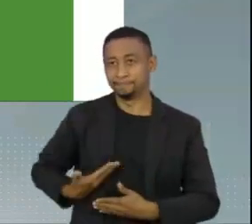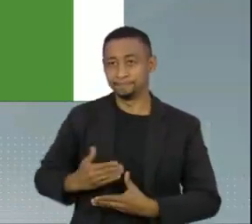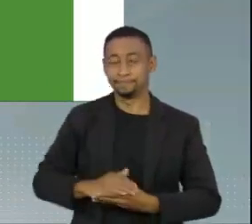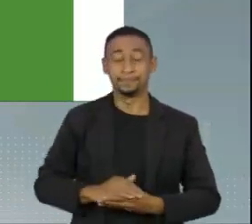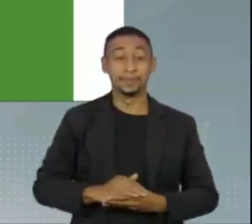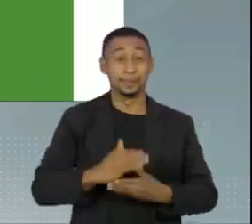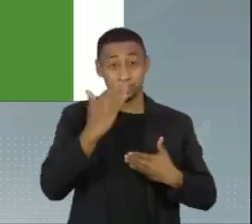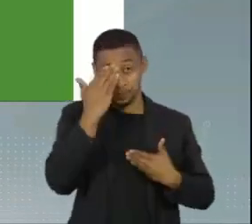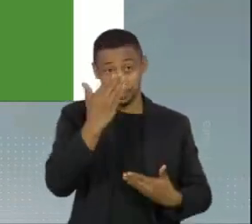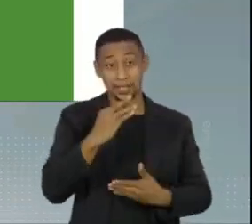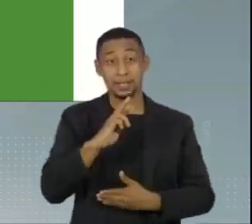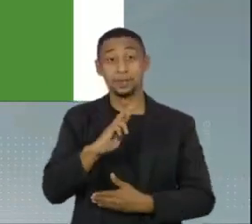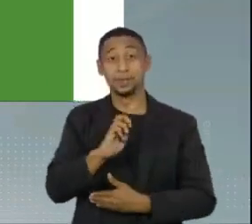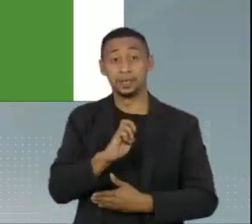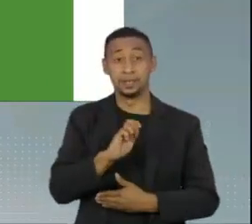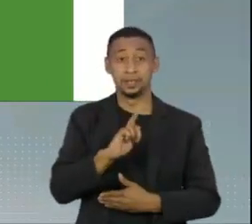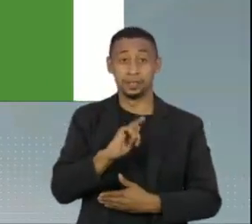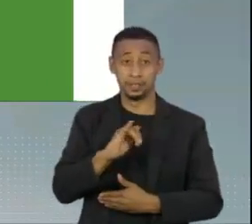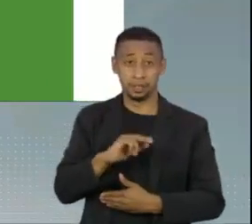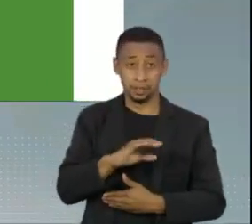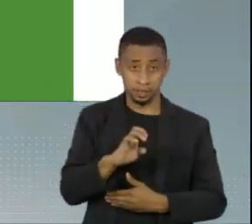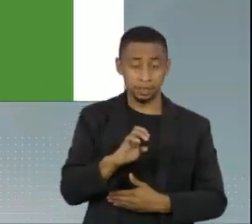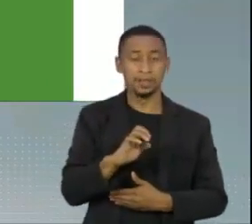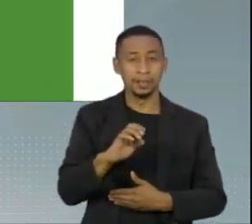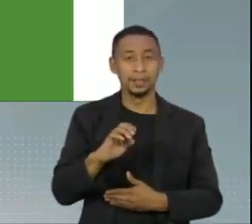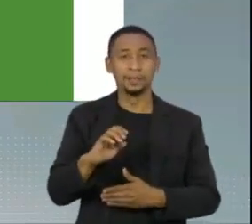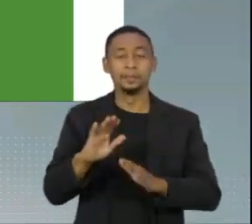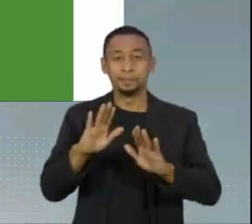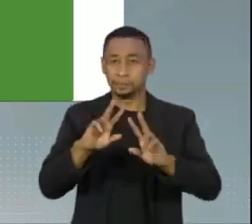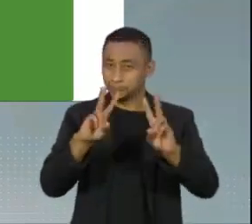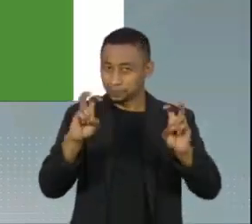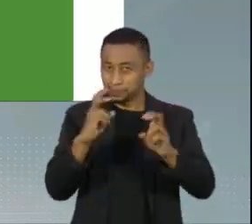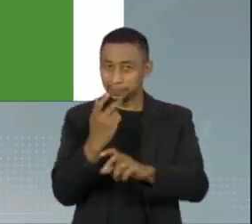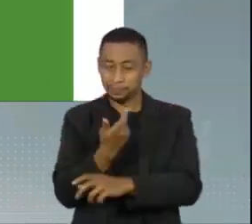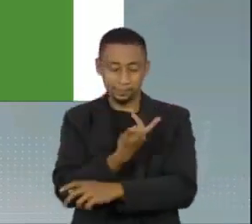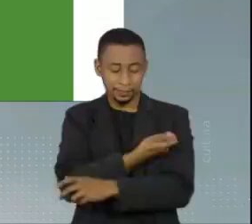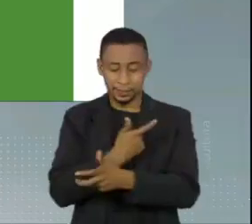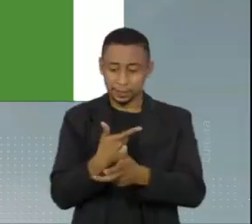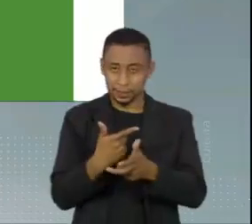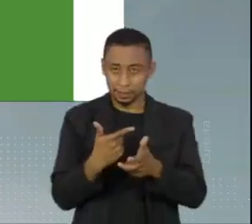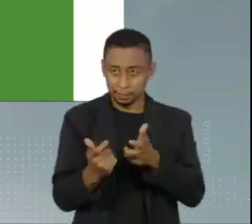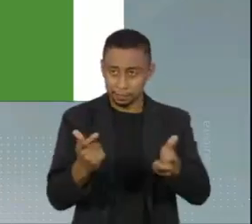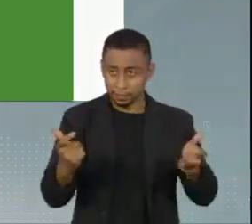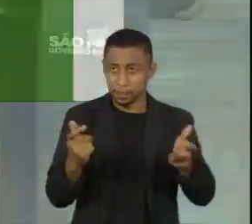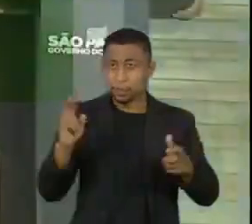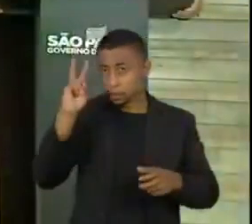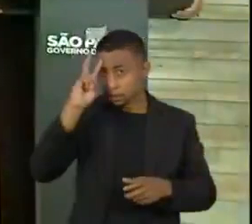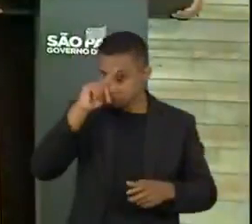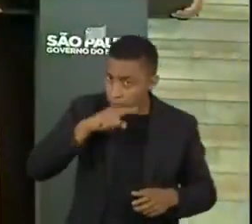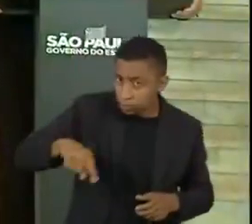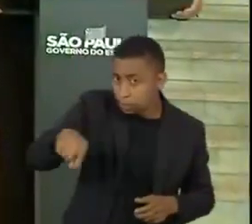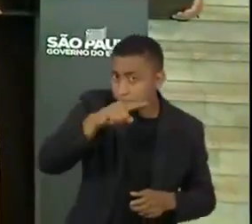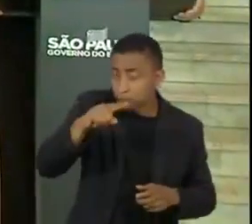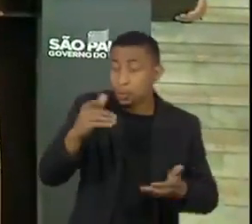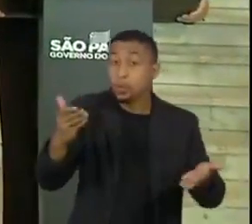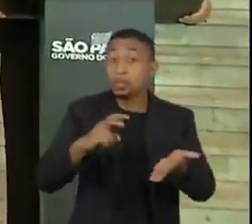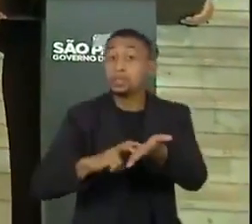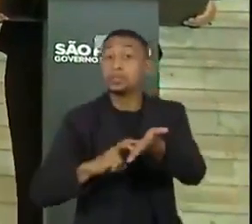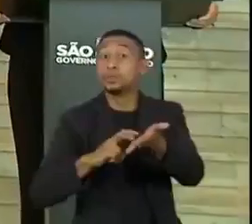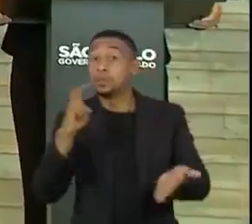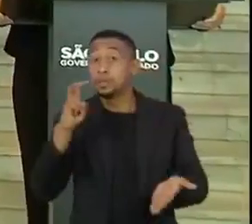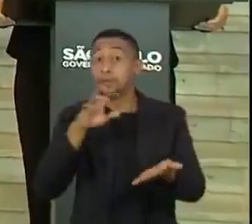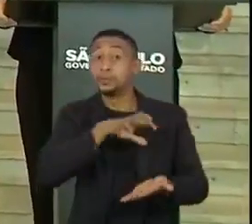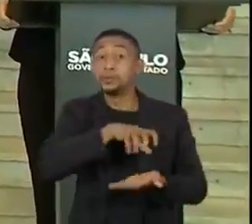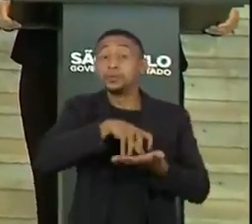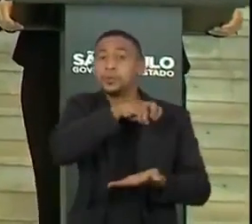Obrigado, Regine. Antes do próximo assunto, aproveitando que estamos falando de vacinação, para lembrar que hoje pela manhã entregamos